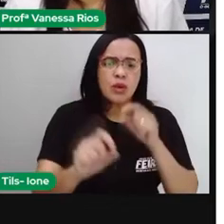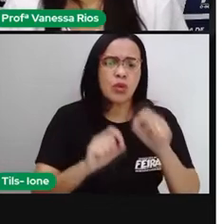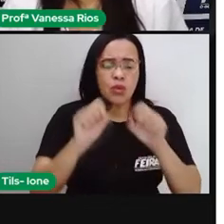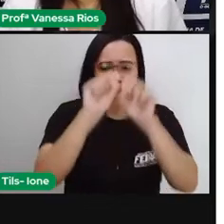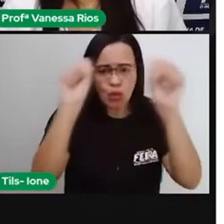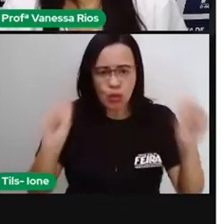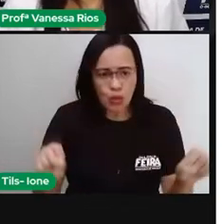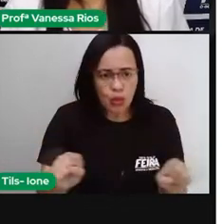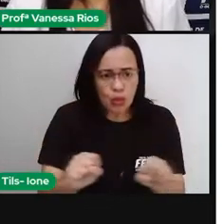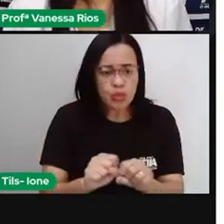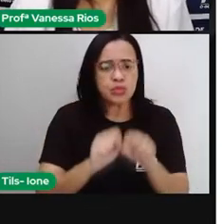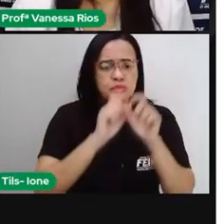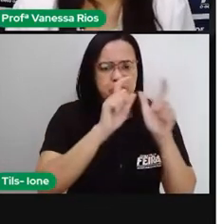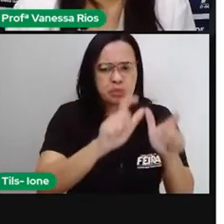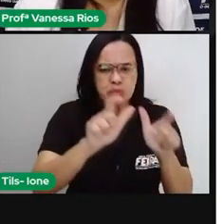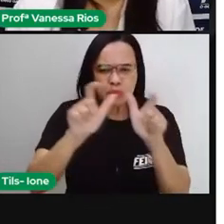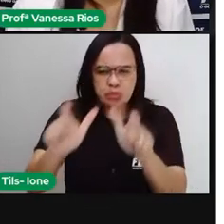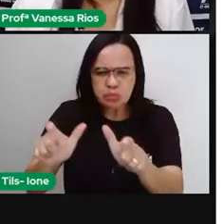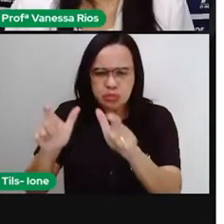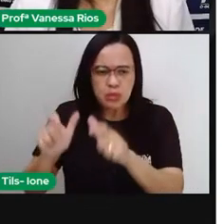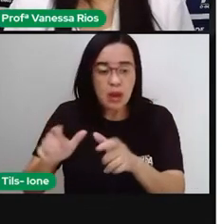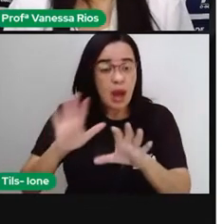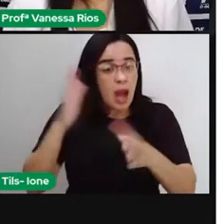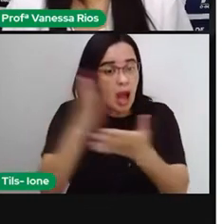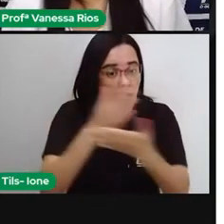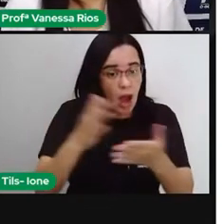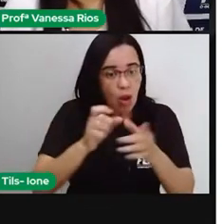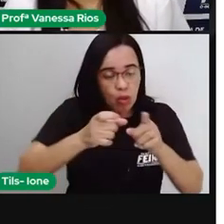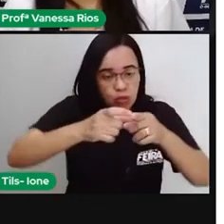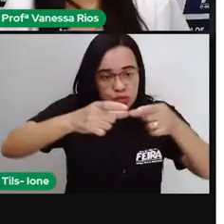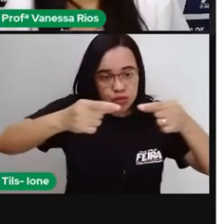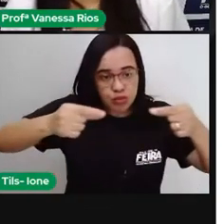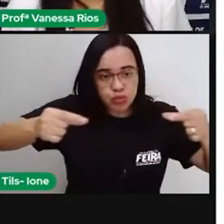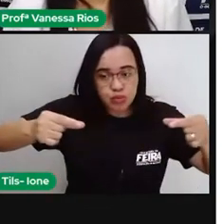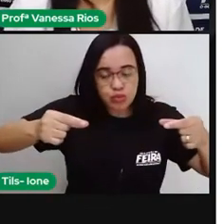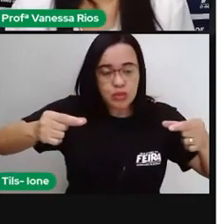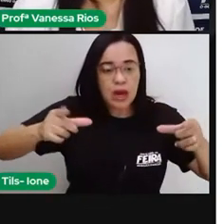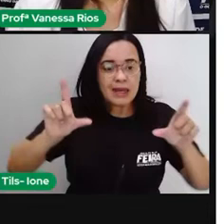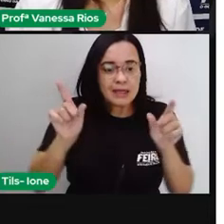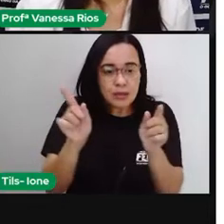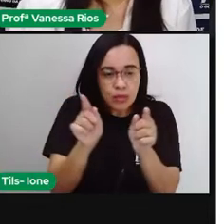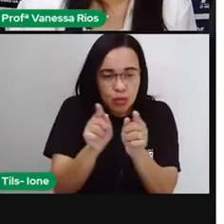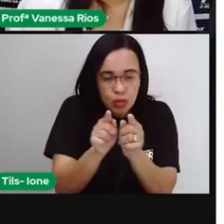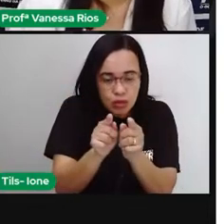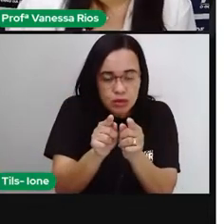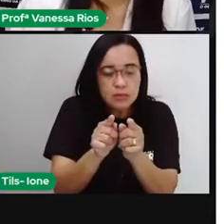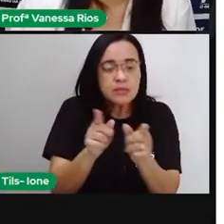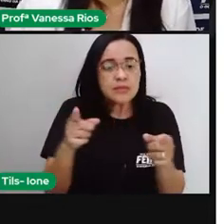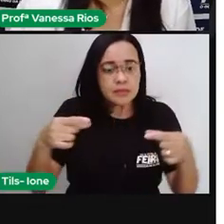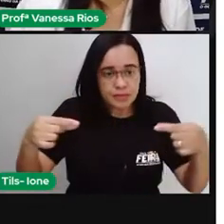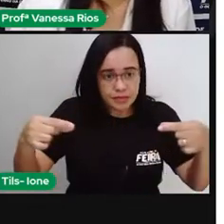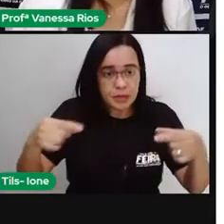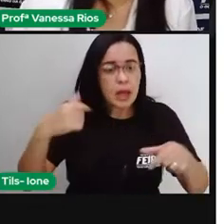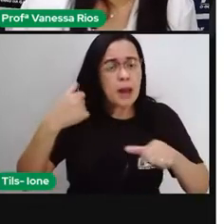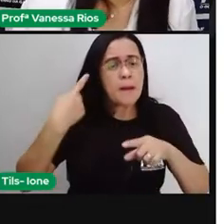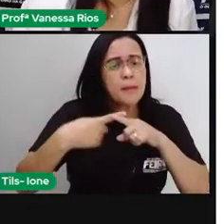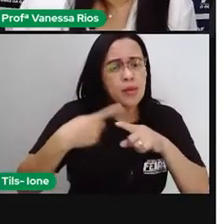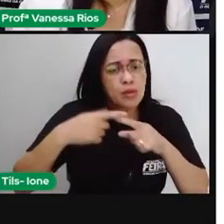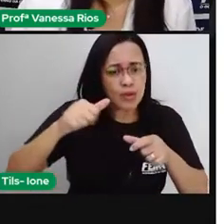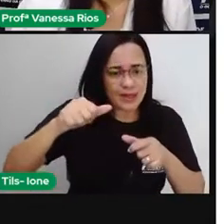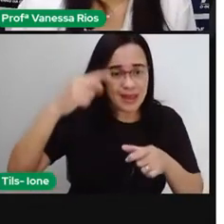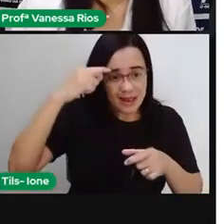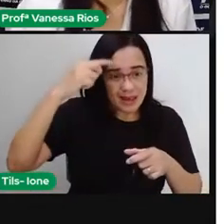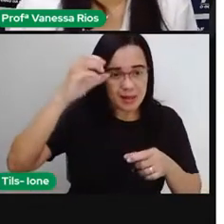passa por lugares mais extensos, aí vai afinando e volta para lugares mais extensos de